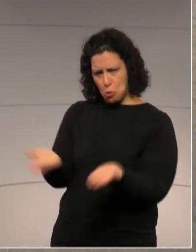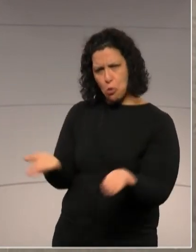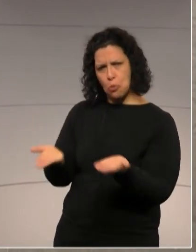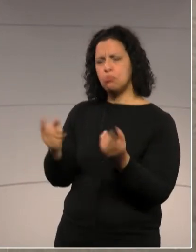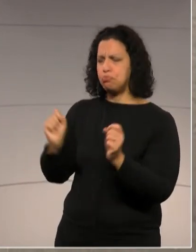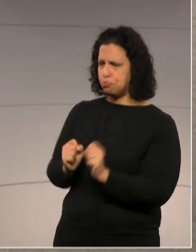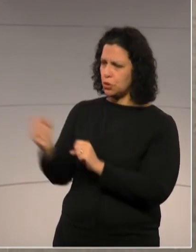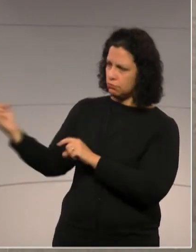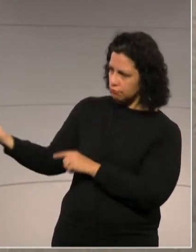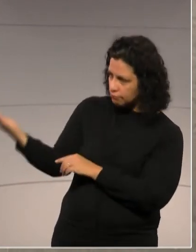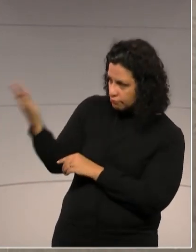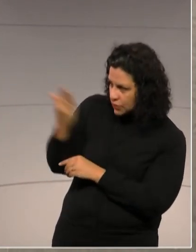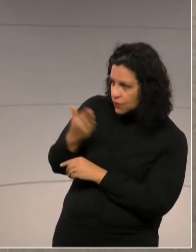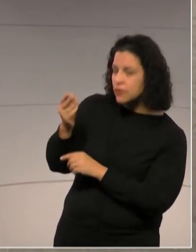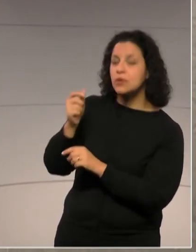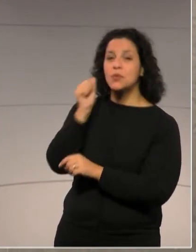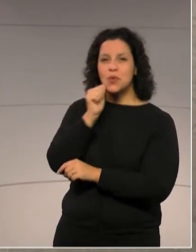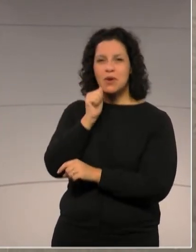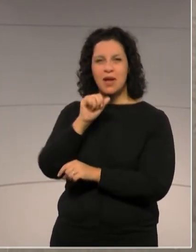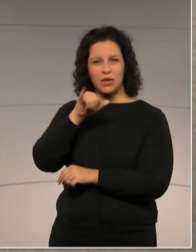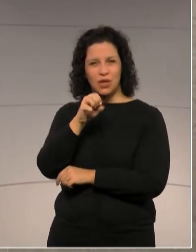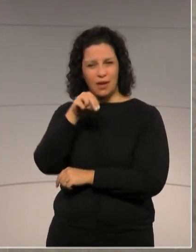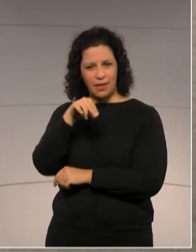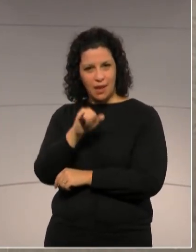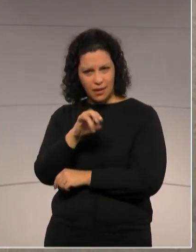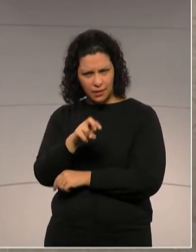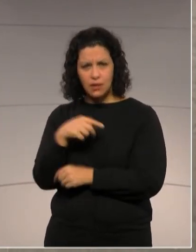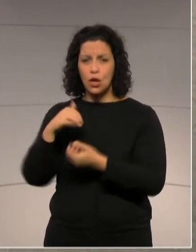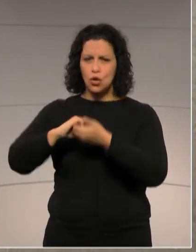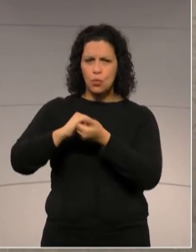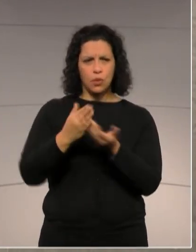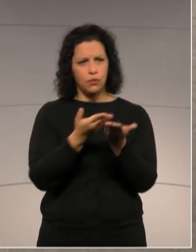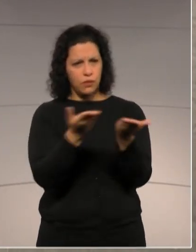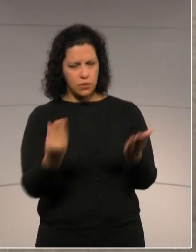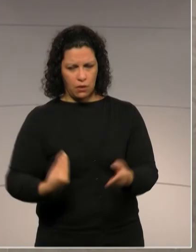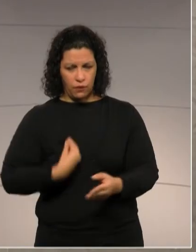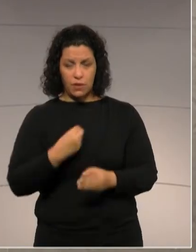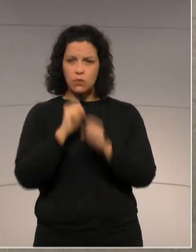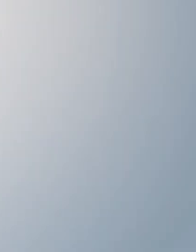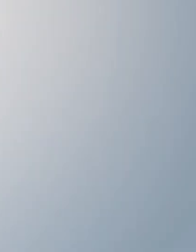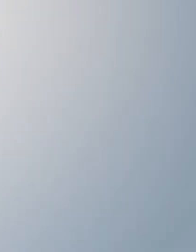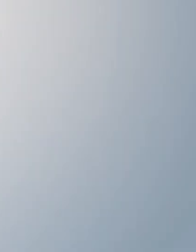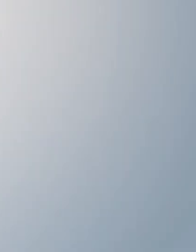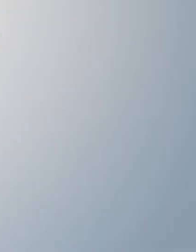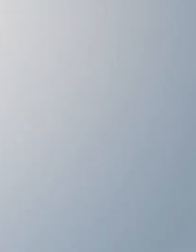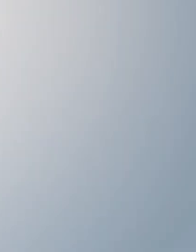palavra à doutora Janaína e cumprimento a todos que aqui estiveram. Muito obrigado, que Deus abençoe.